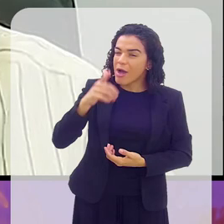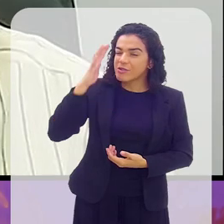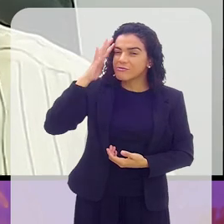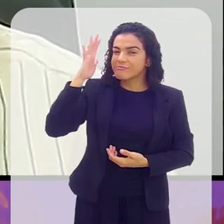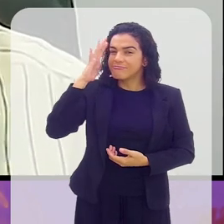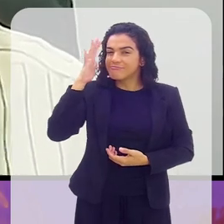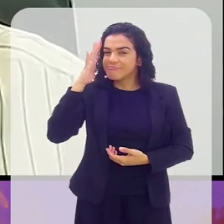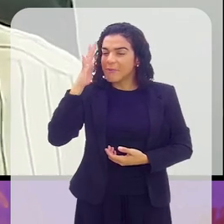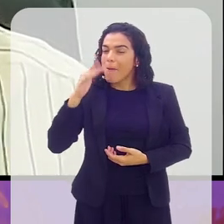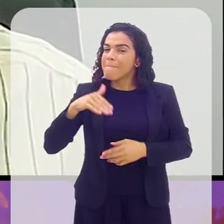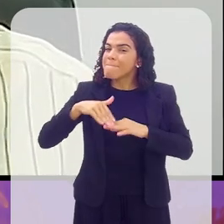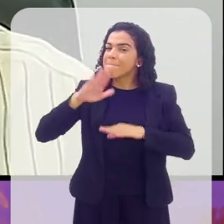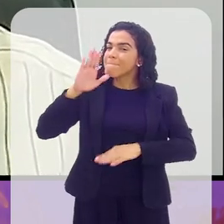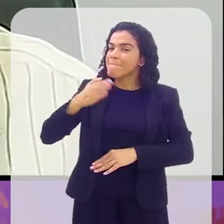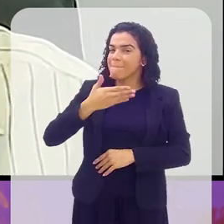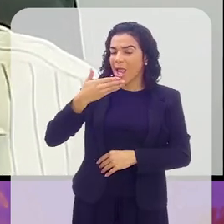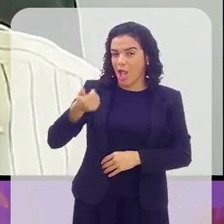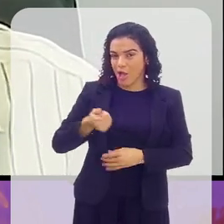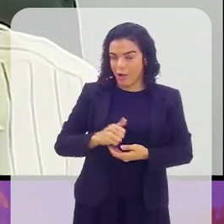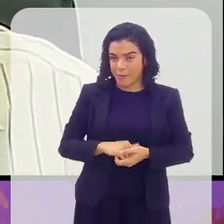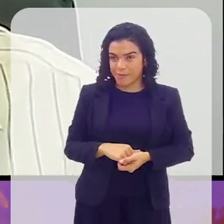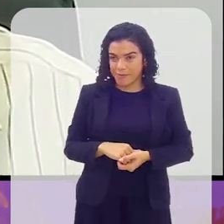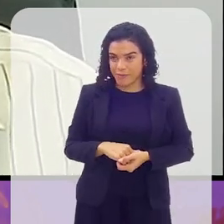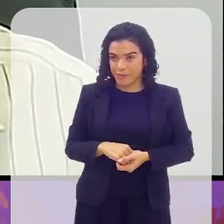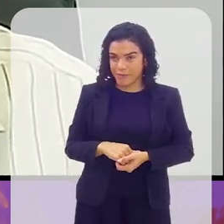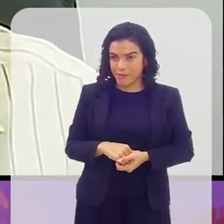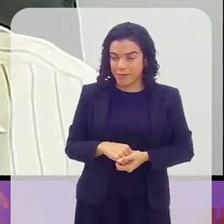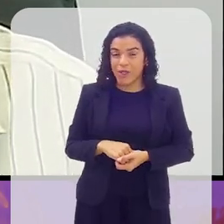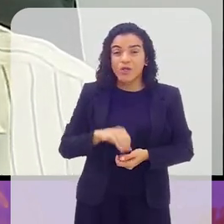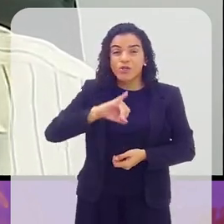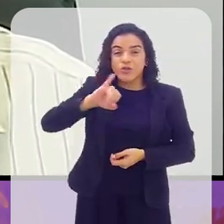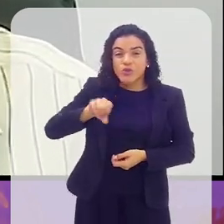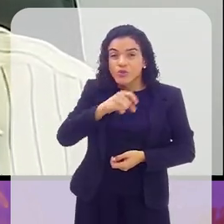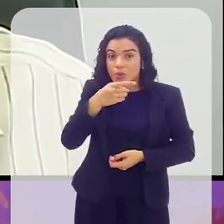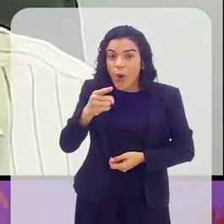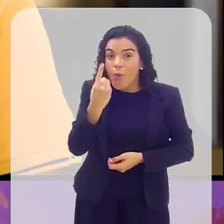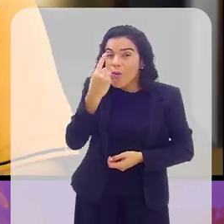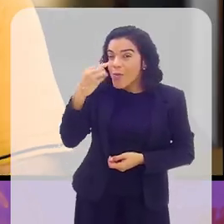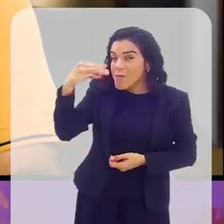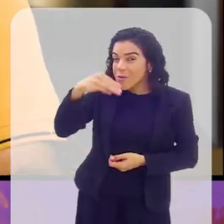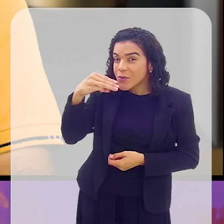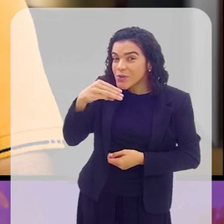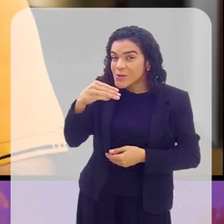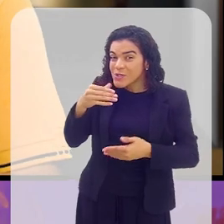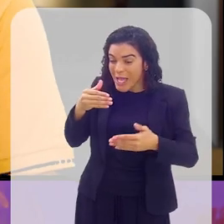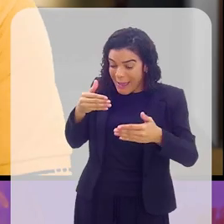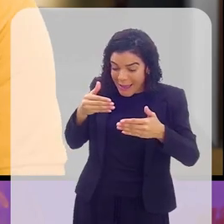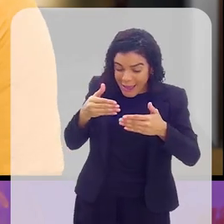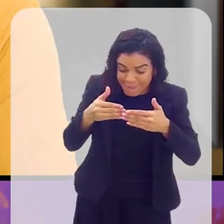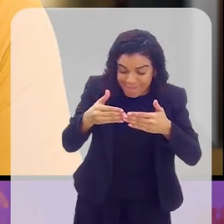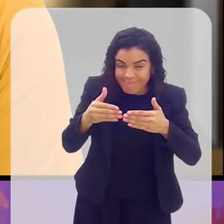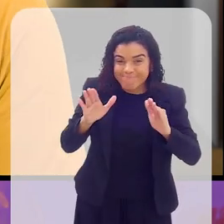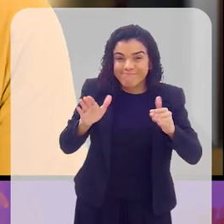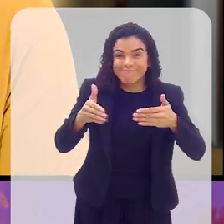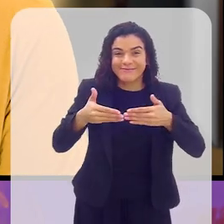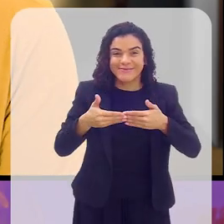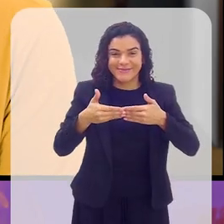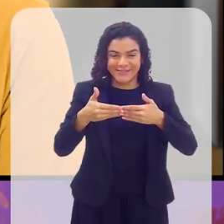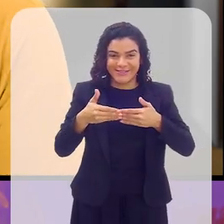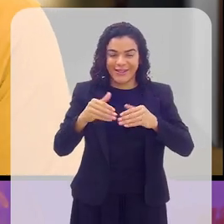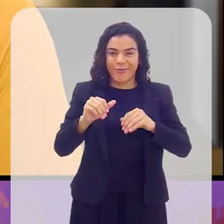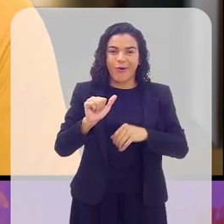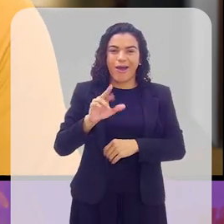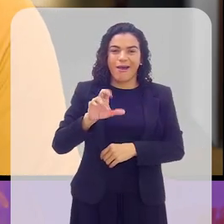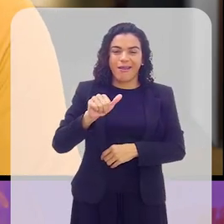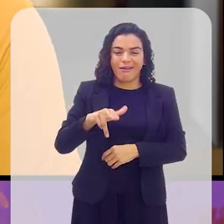Acho que esse caminho me parece o mais conveniente. Perfeito. João, um minutinho, que a gente está em cima do